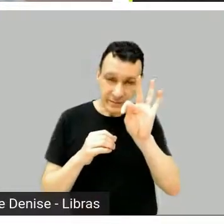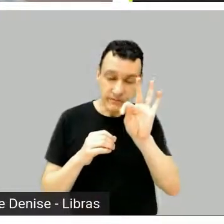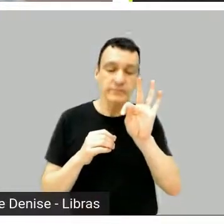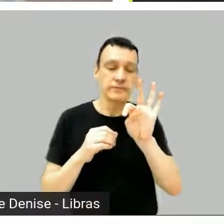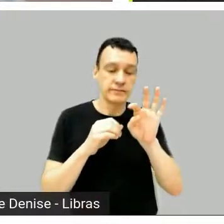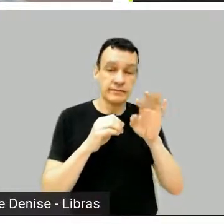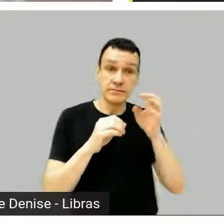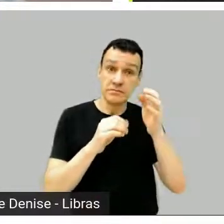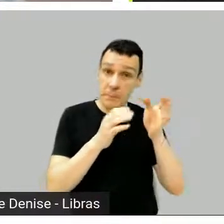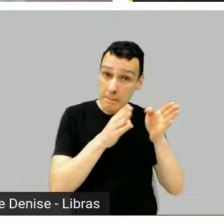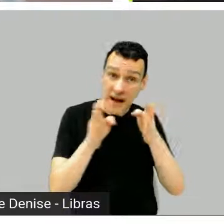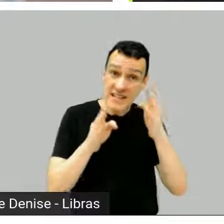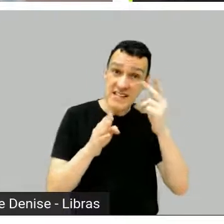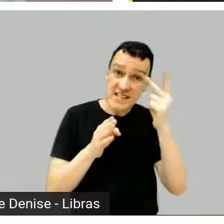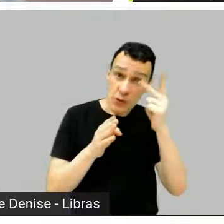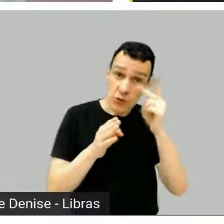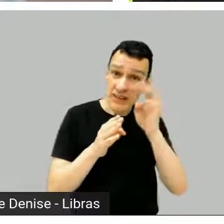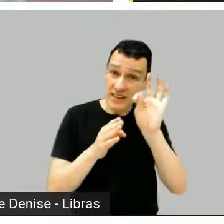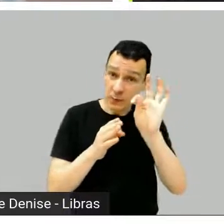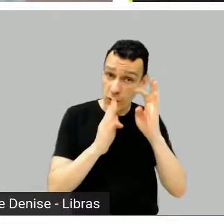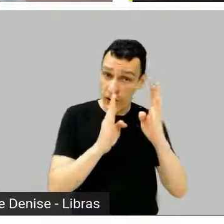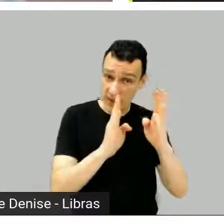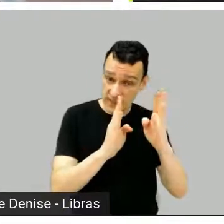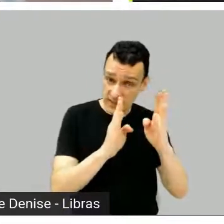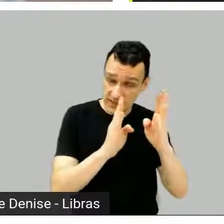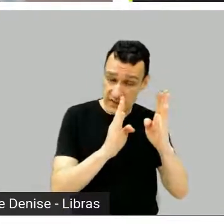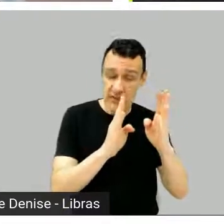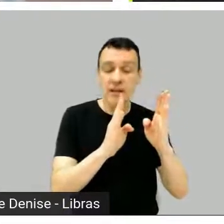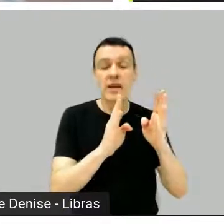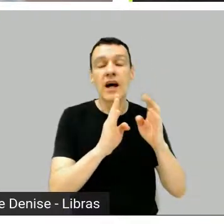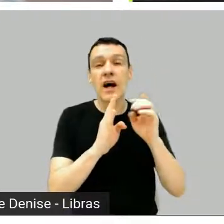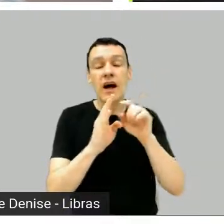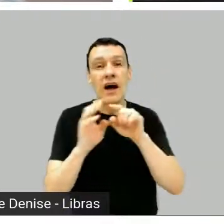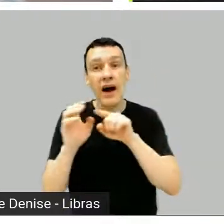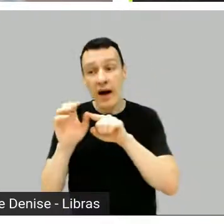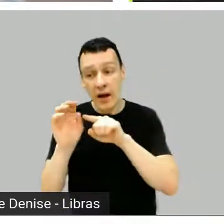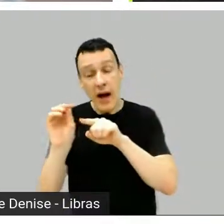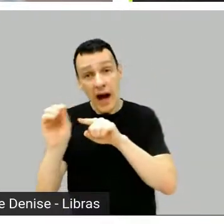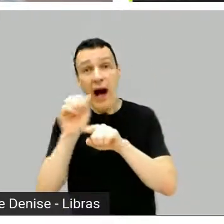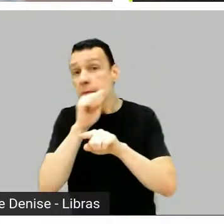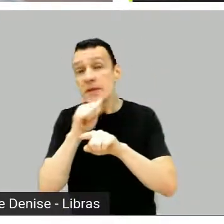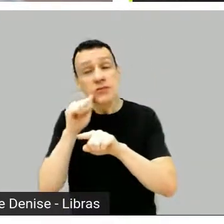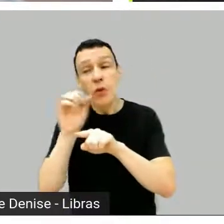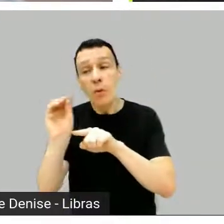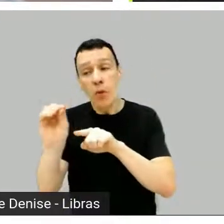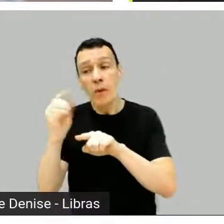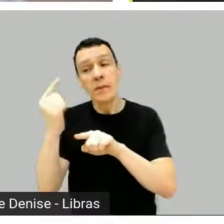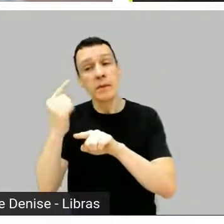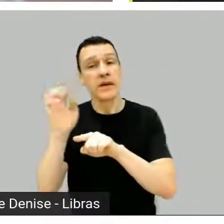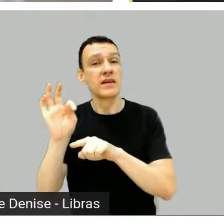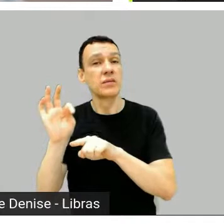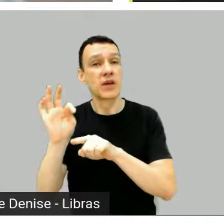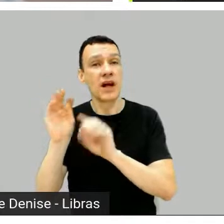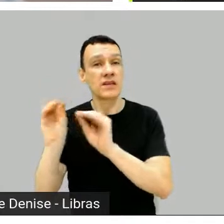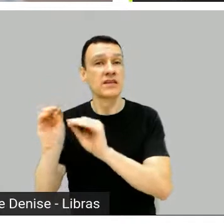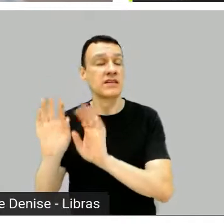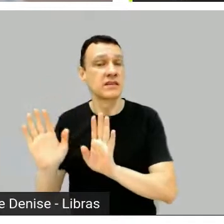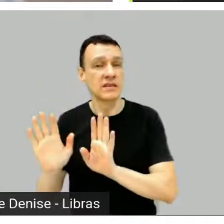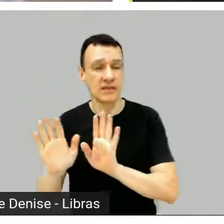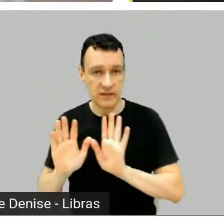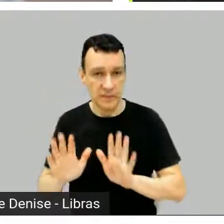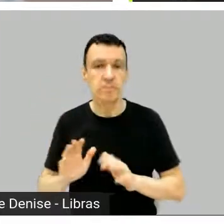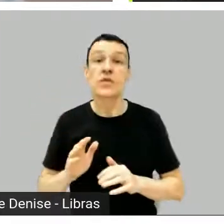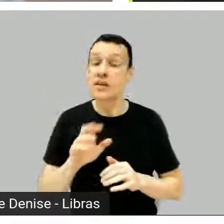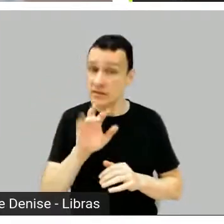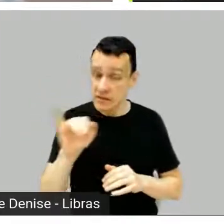Amazon, se eu não me engano, foi mais ou menos isso. E está toda lá. E agora vai estrear um longa, né? Estreve o 23 de setembro, o